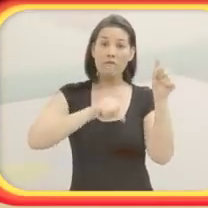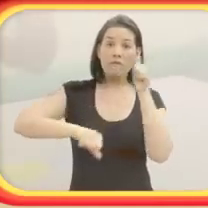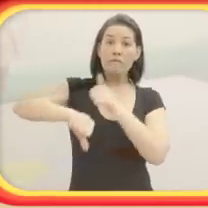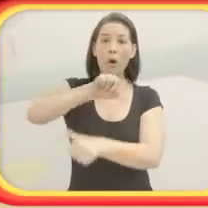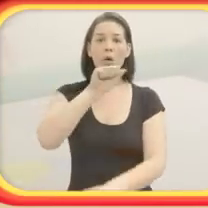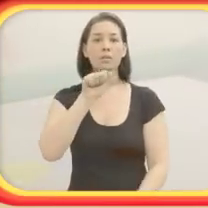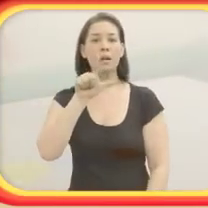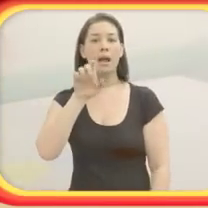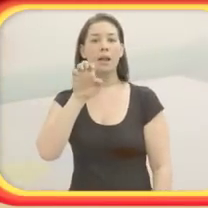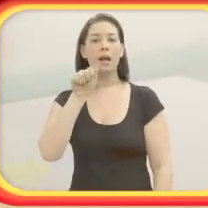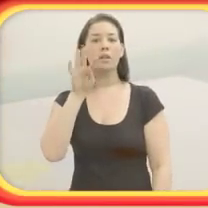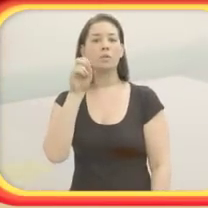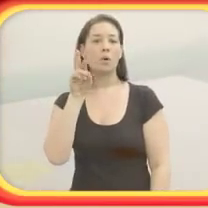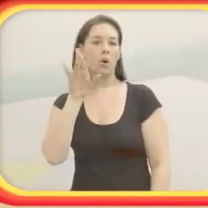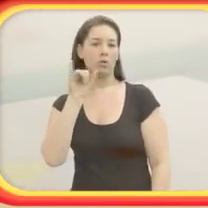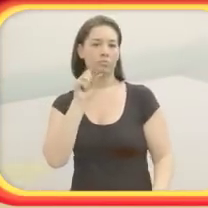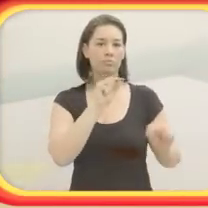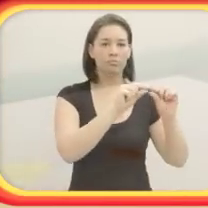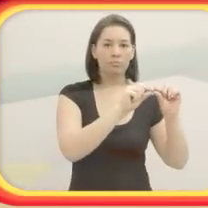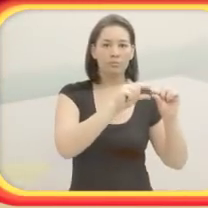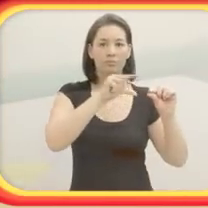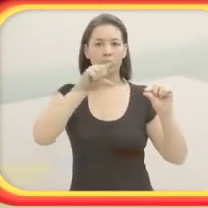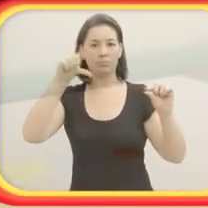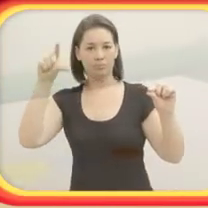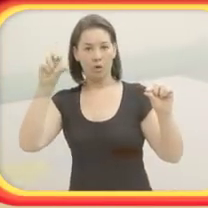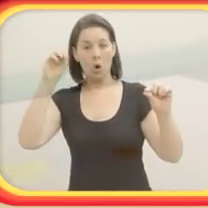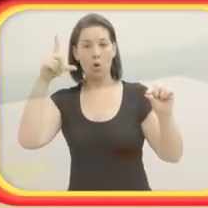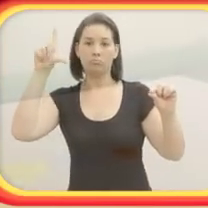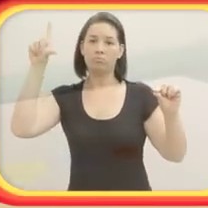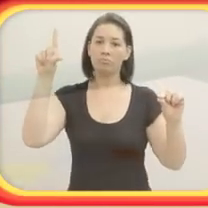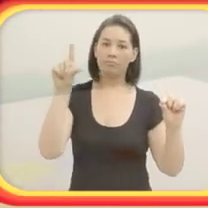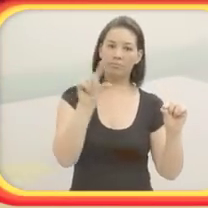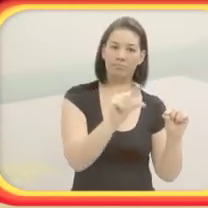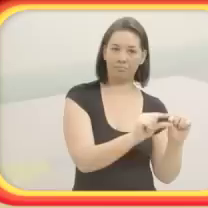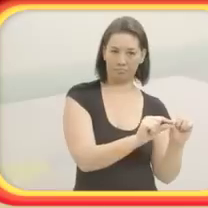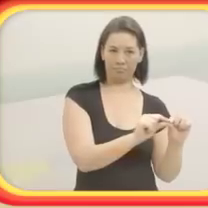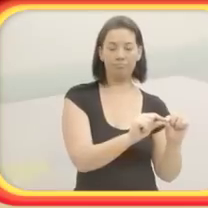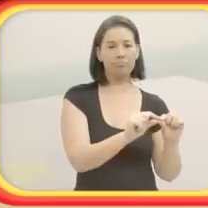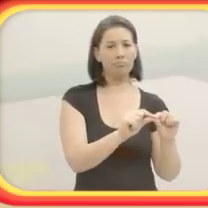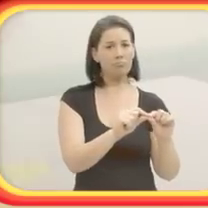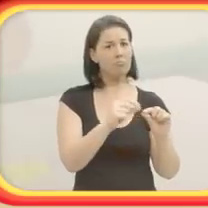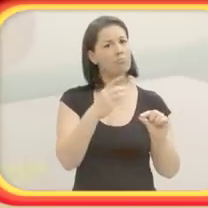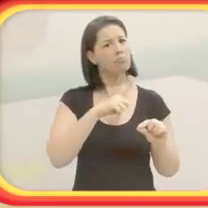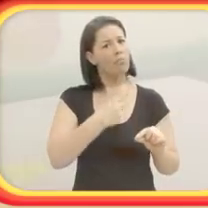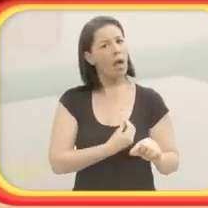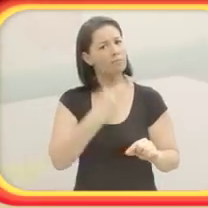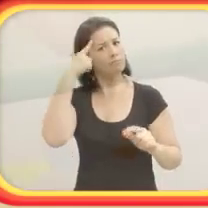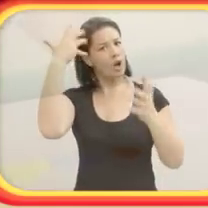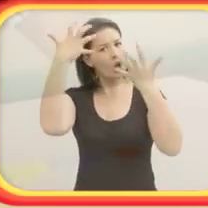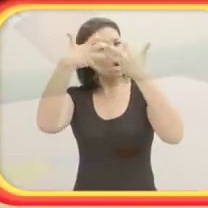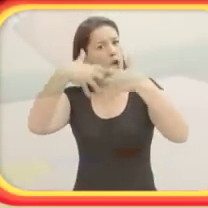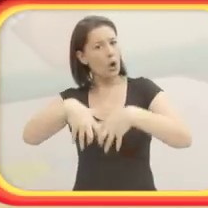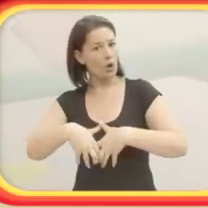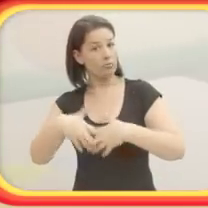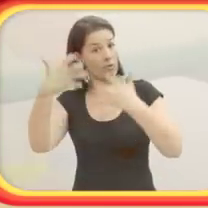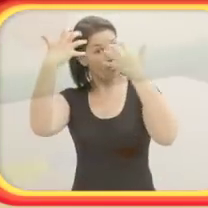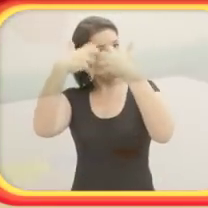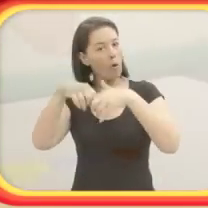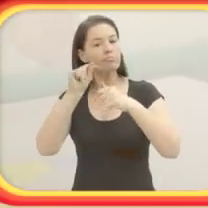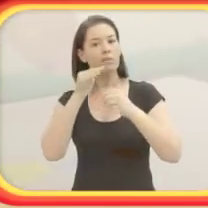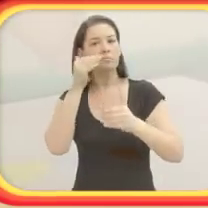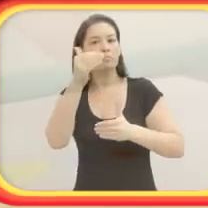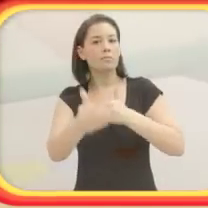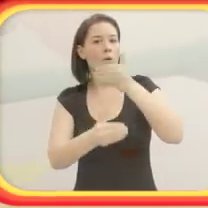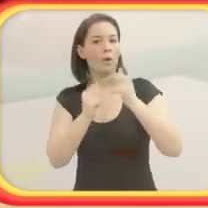crescente. Seria muito complicado se a sequência numérica fosse algo aleatório, né? Que